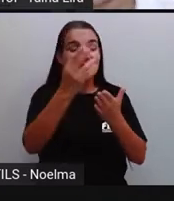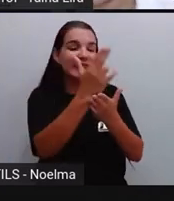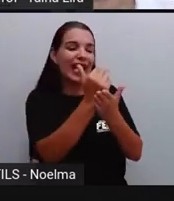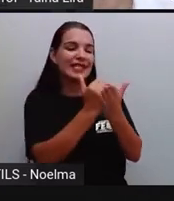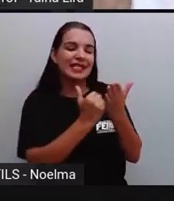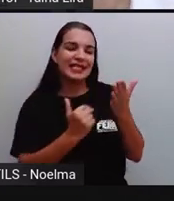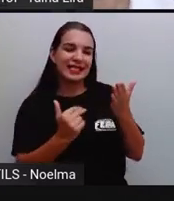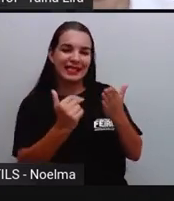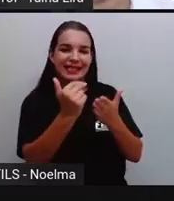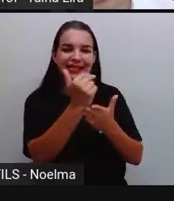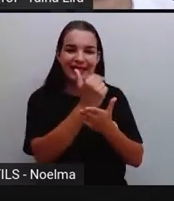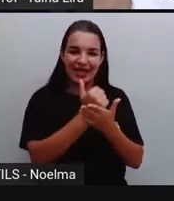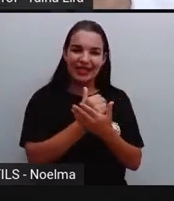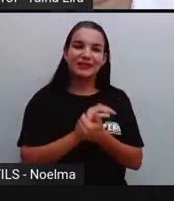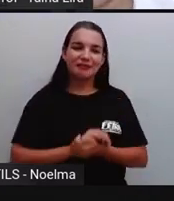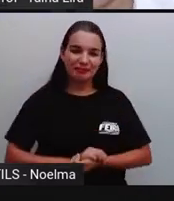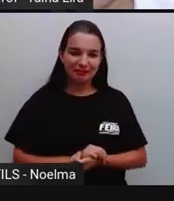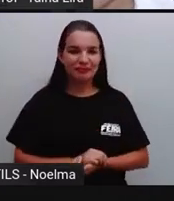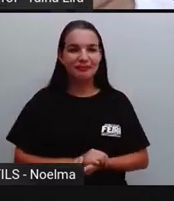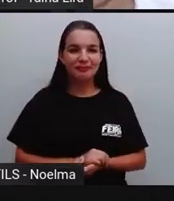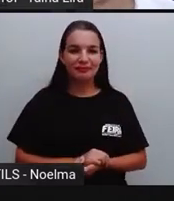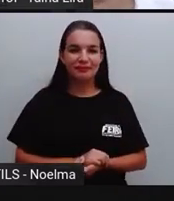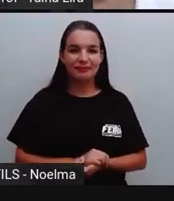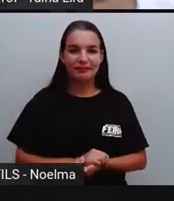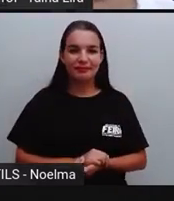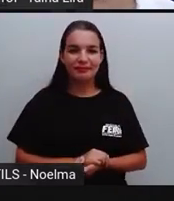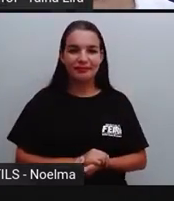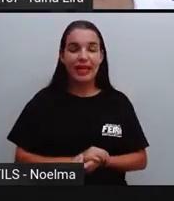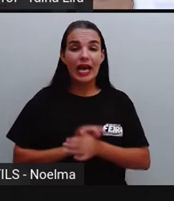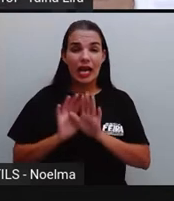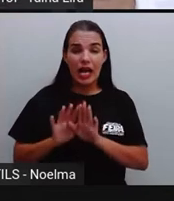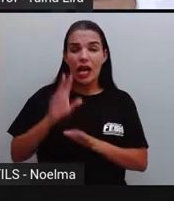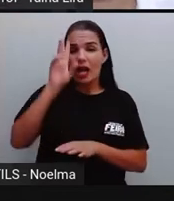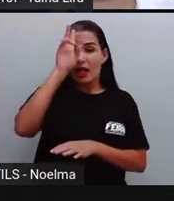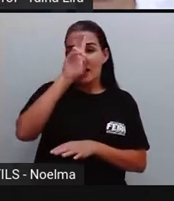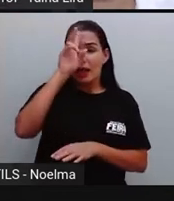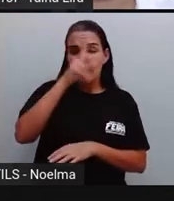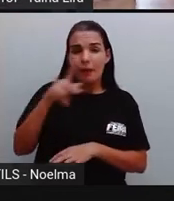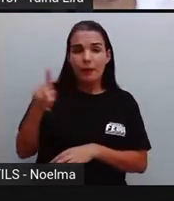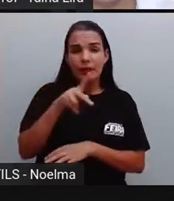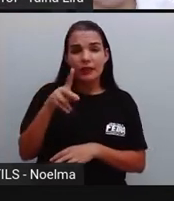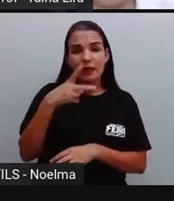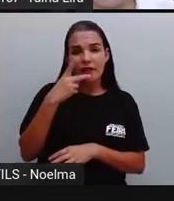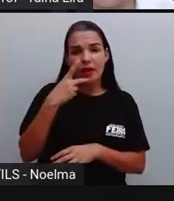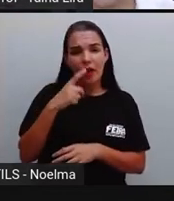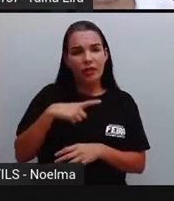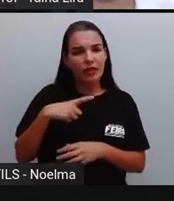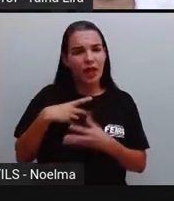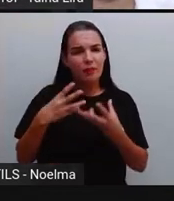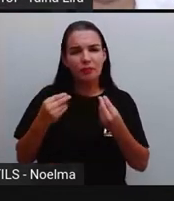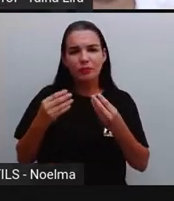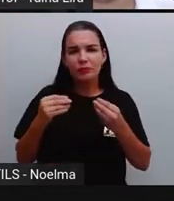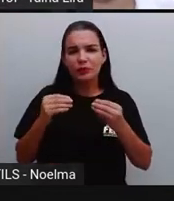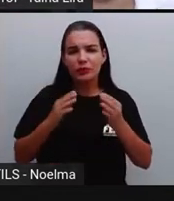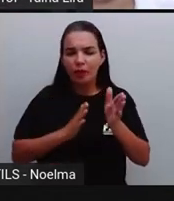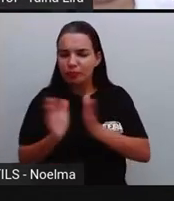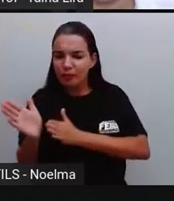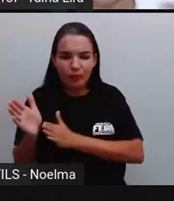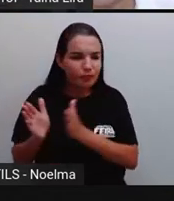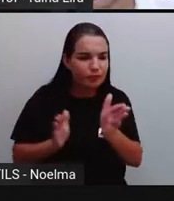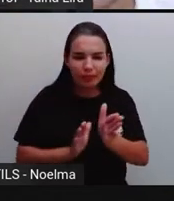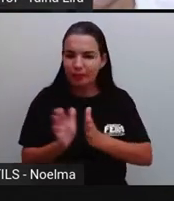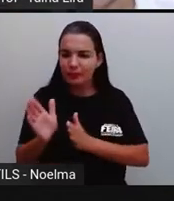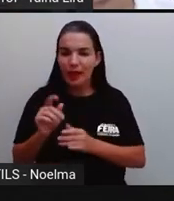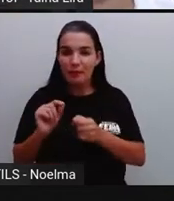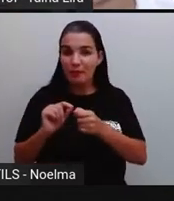está aprendendo a ler, pode desenhar. Lembra que a PRO falou que nós podemos usar várias estratégias aí, né? Para a gente fazer